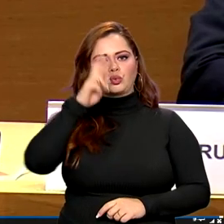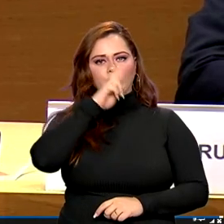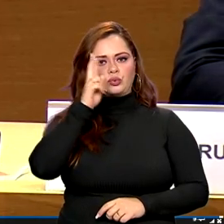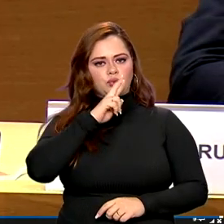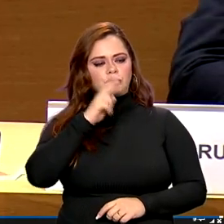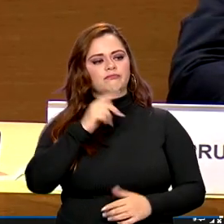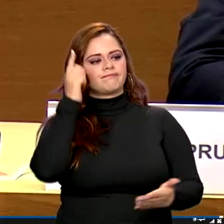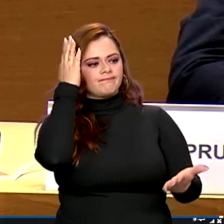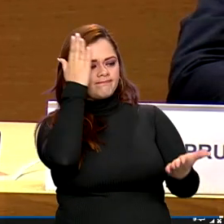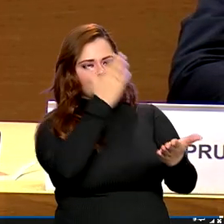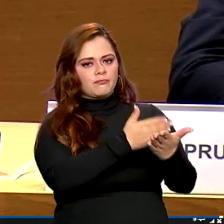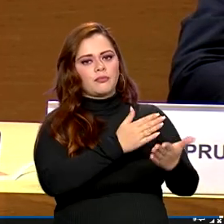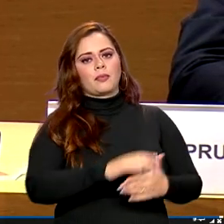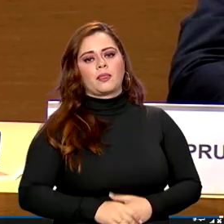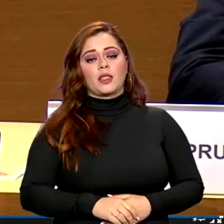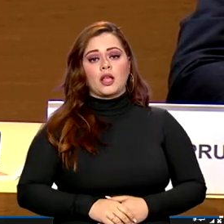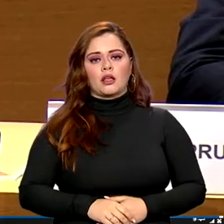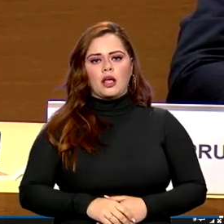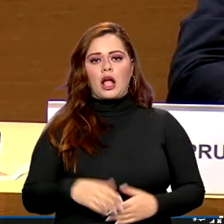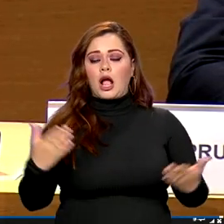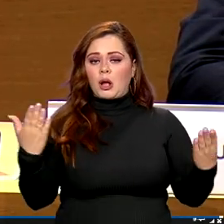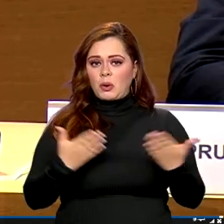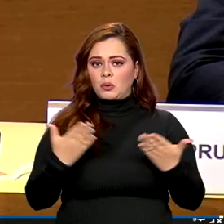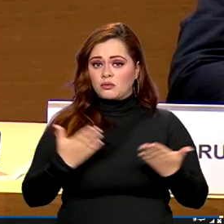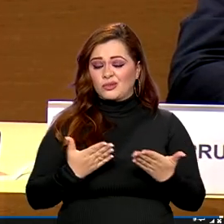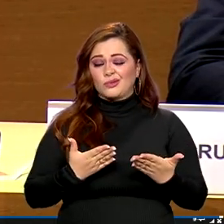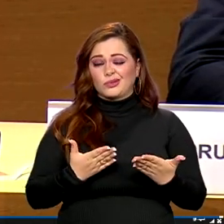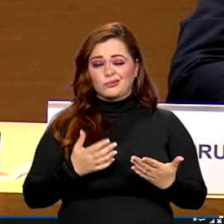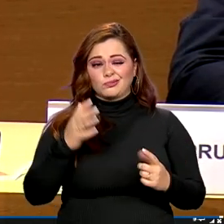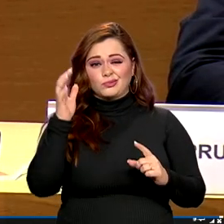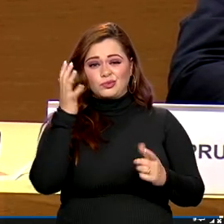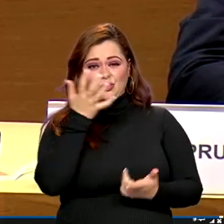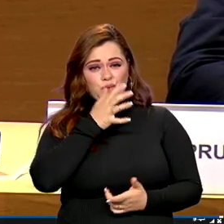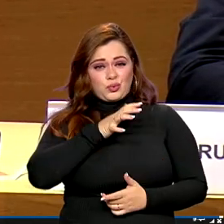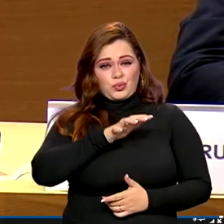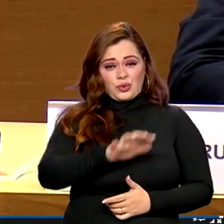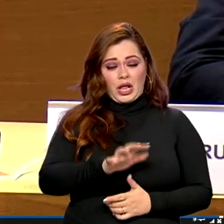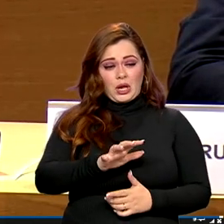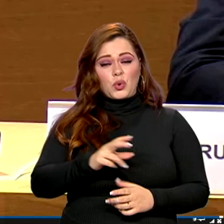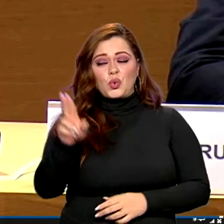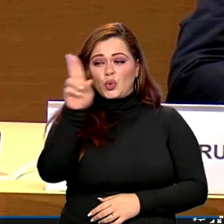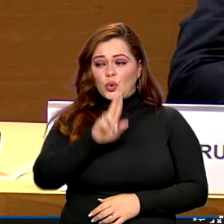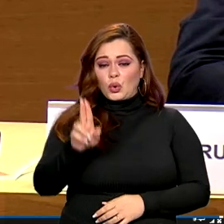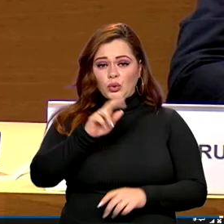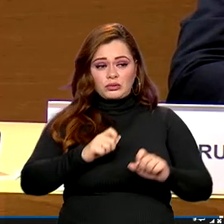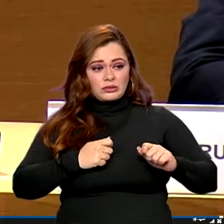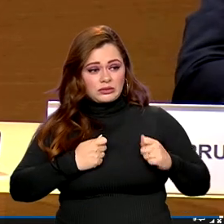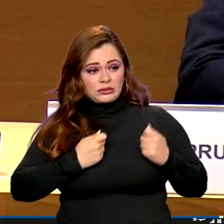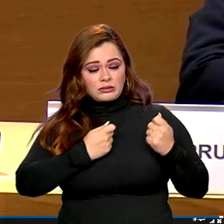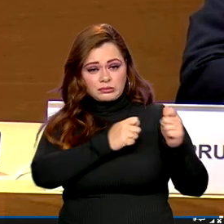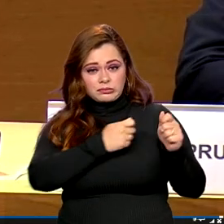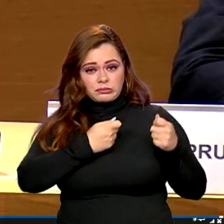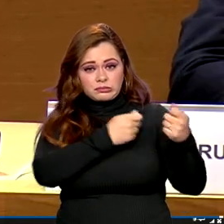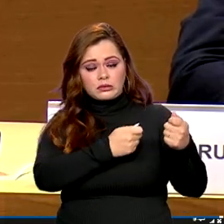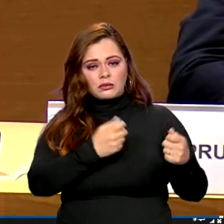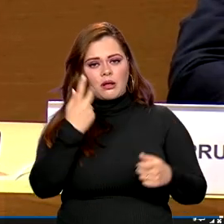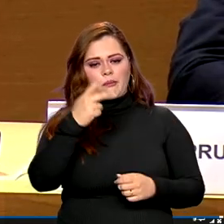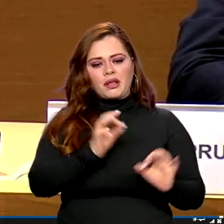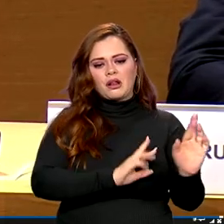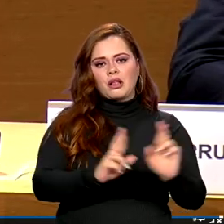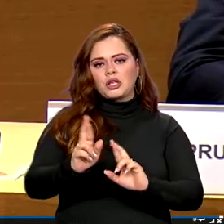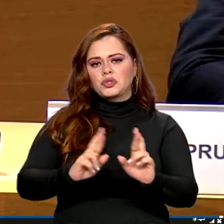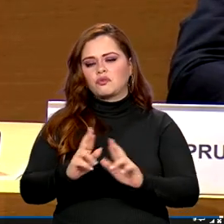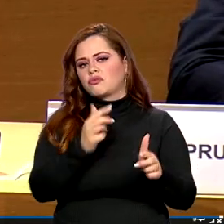Repudiamos veementemente o uso da força como um meio de resolver disputas.